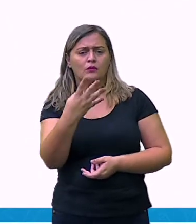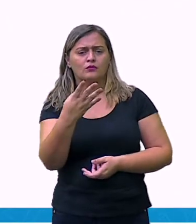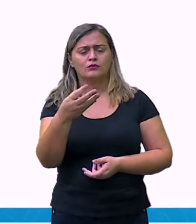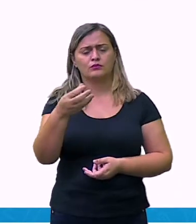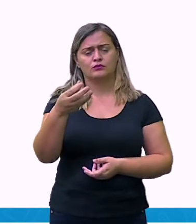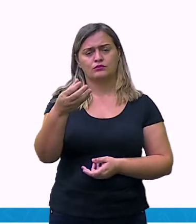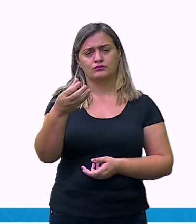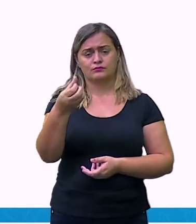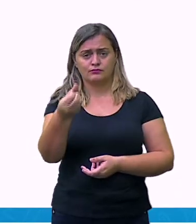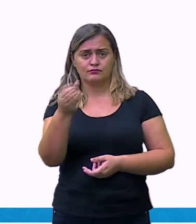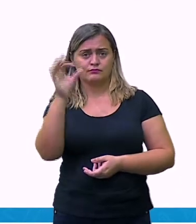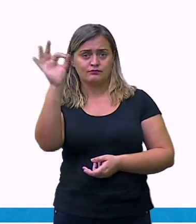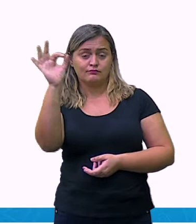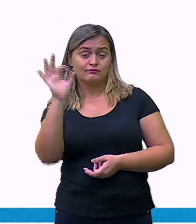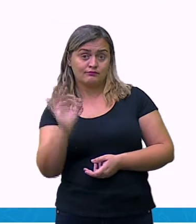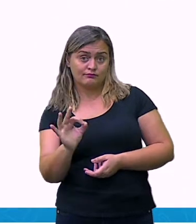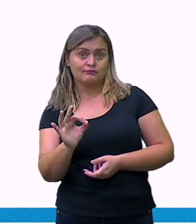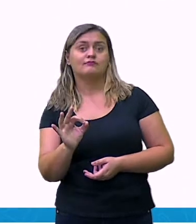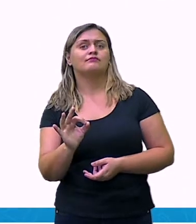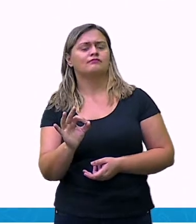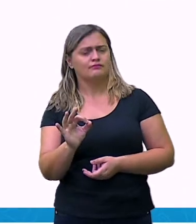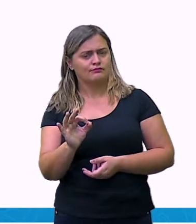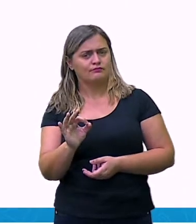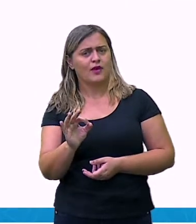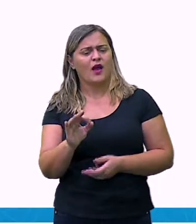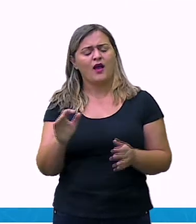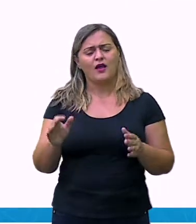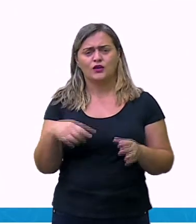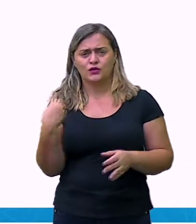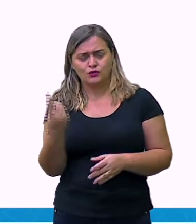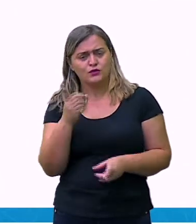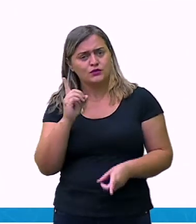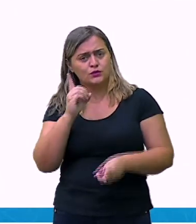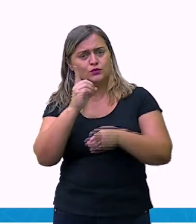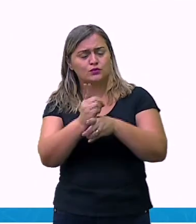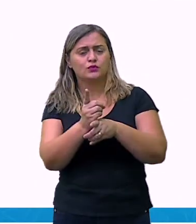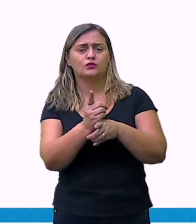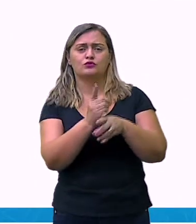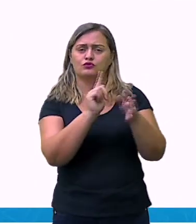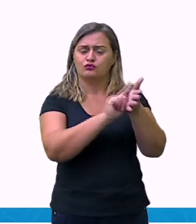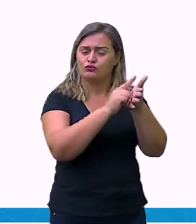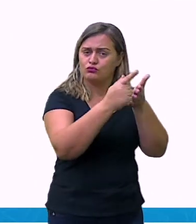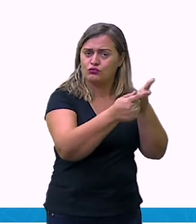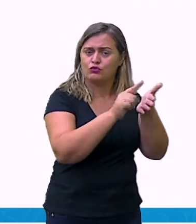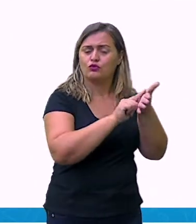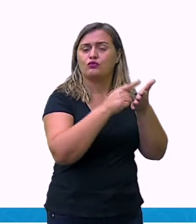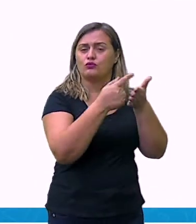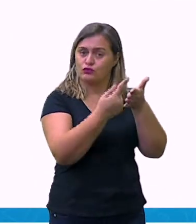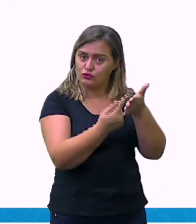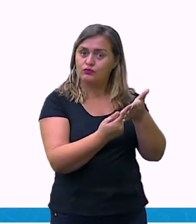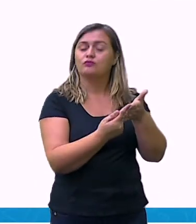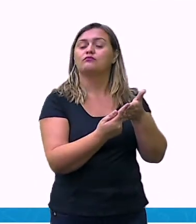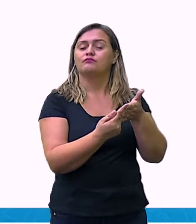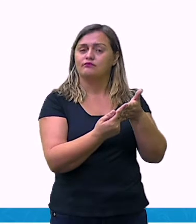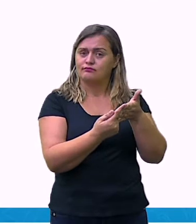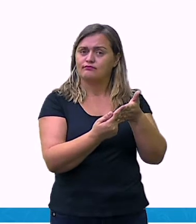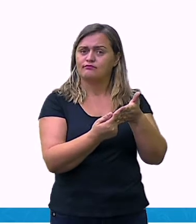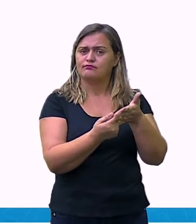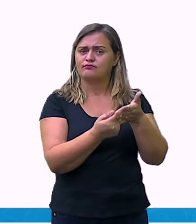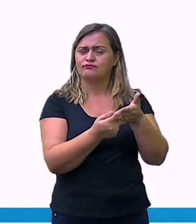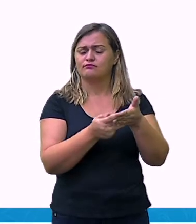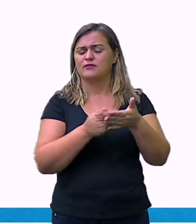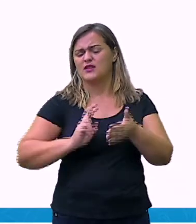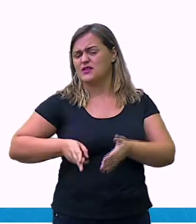,4%. Então, este sinal, esta siglazinha, a gente costuma ver muito,